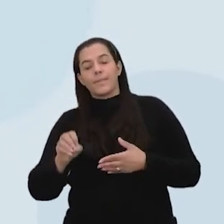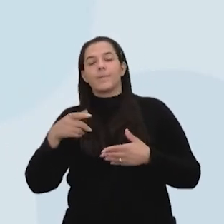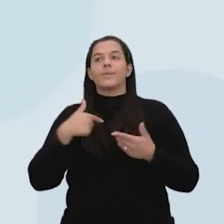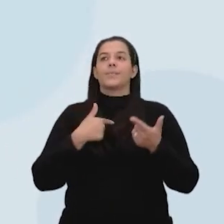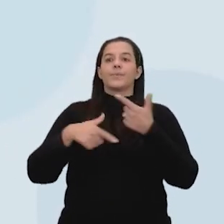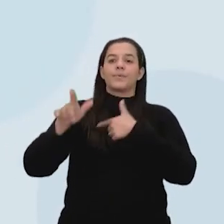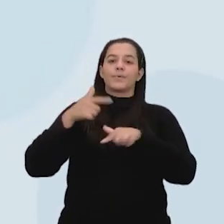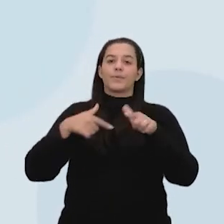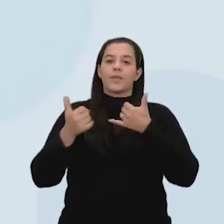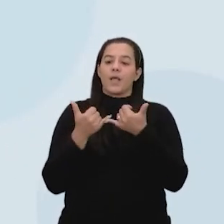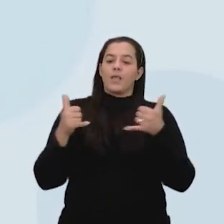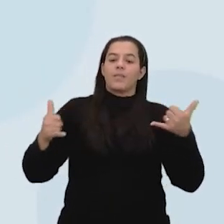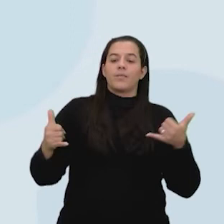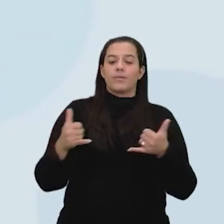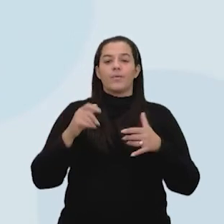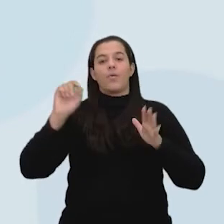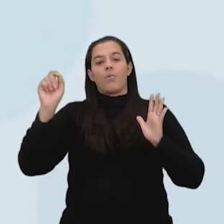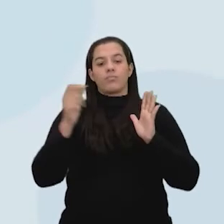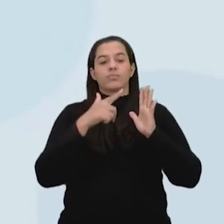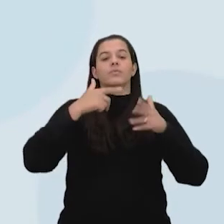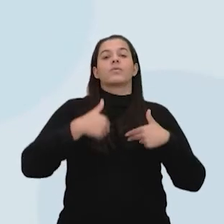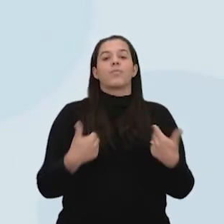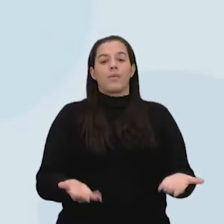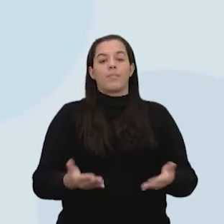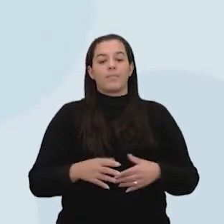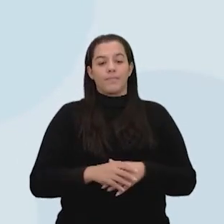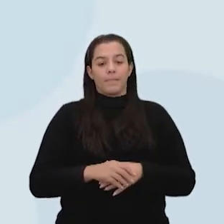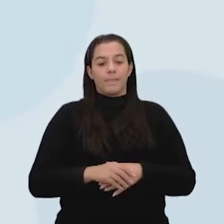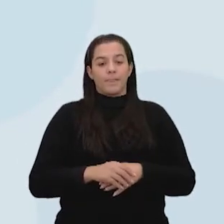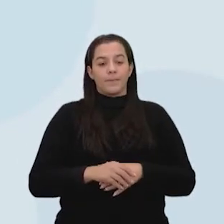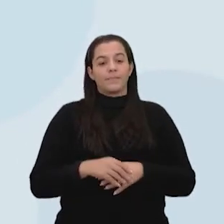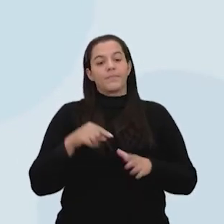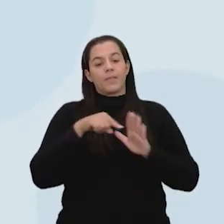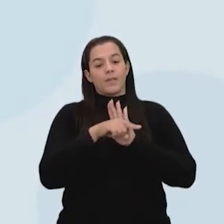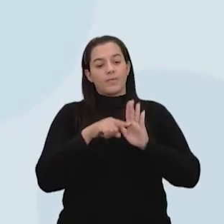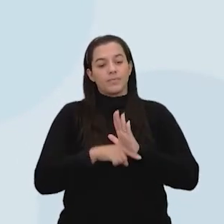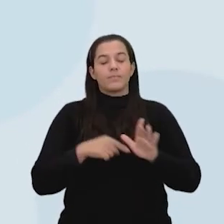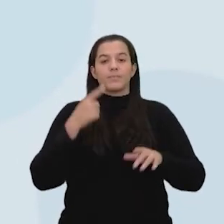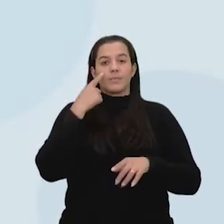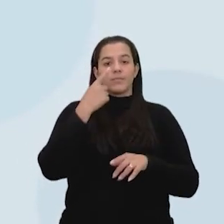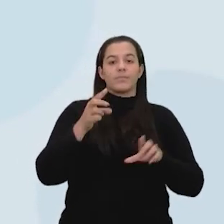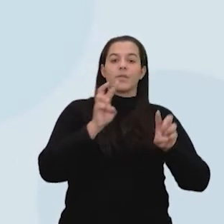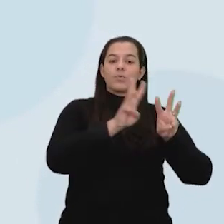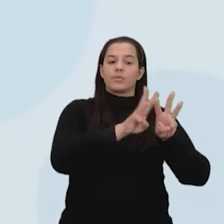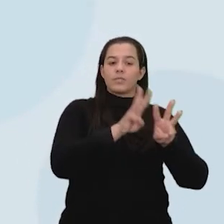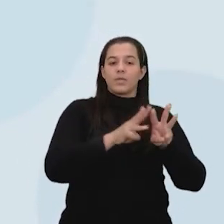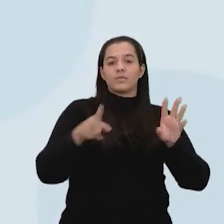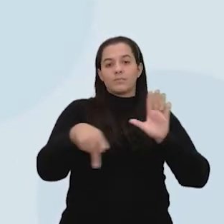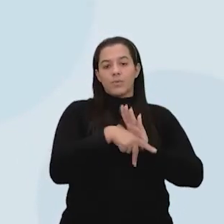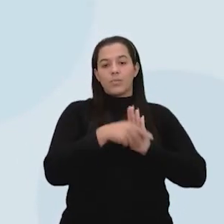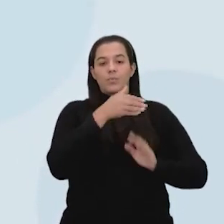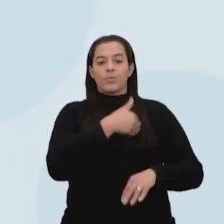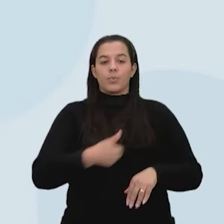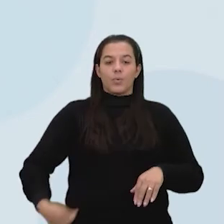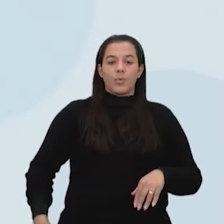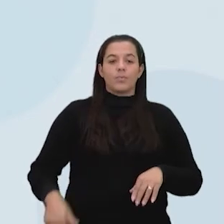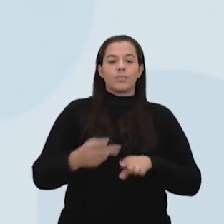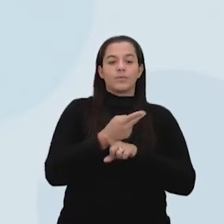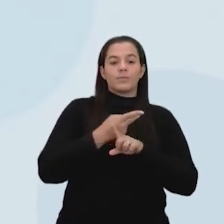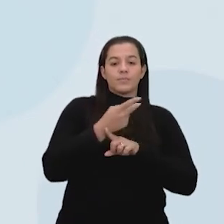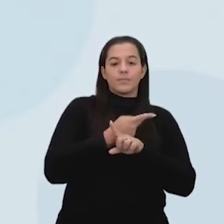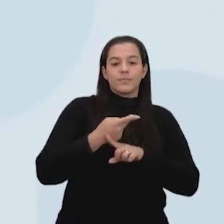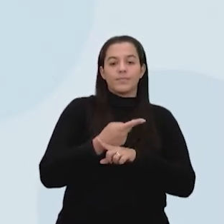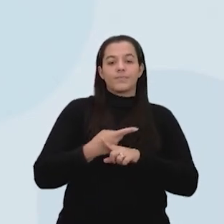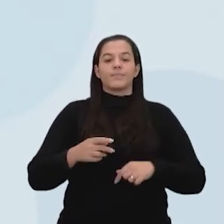das hidrelétricas ou das termoelétricas? Nós vamos consultar alguns sites oficiais do governo, como a empresa de pesquisas